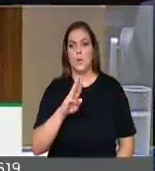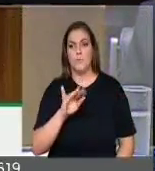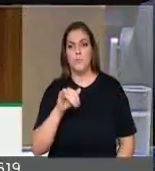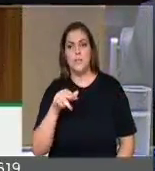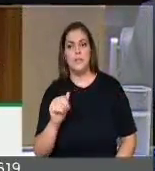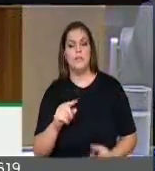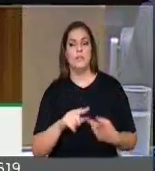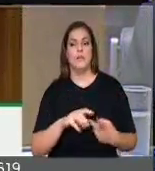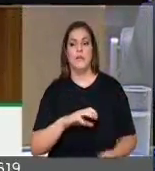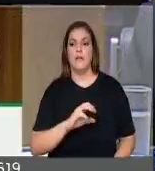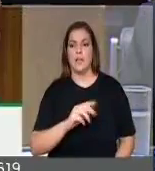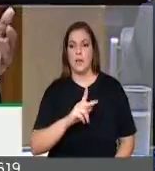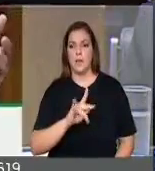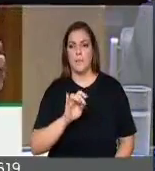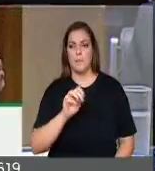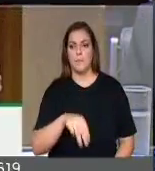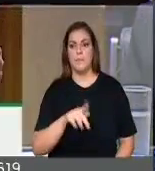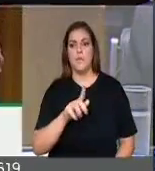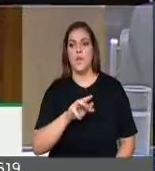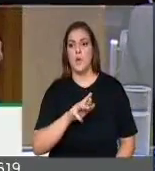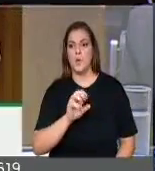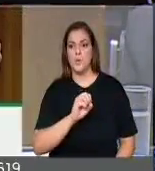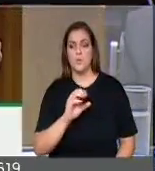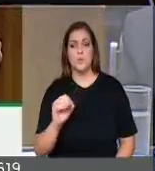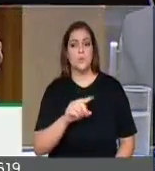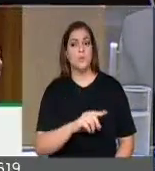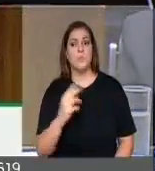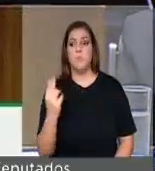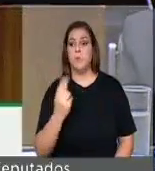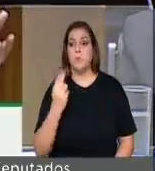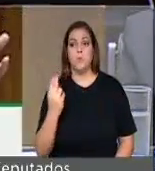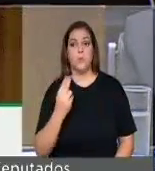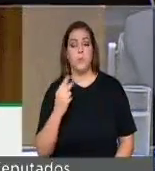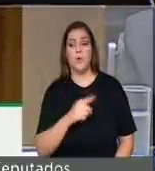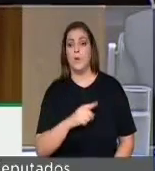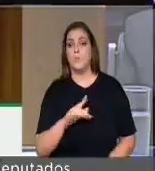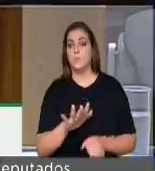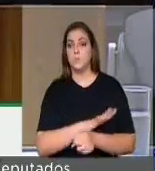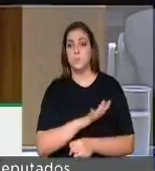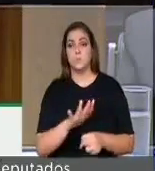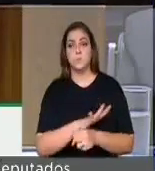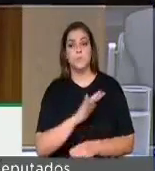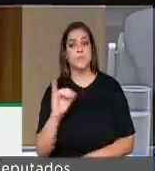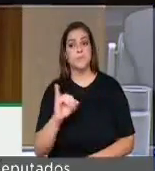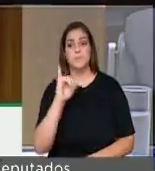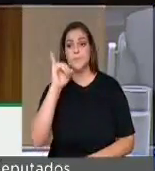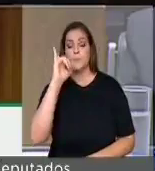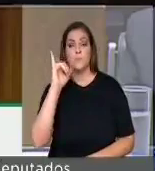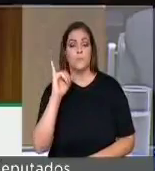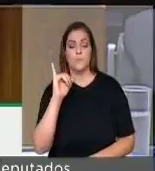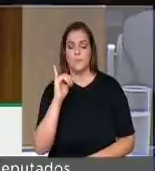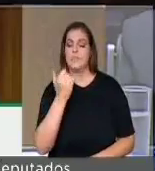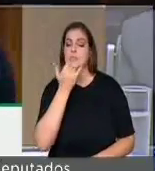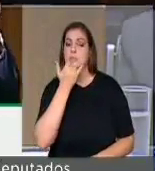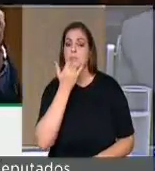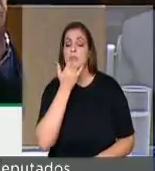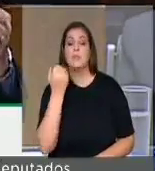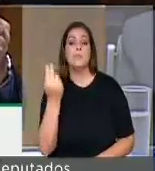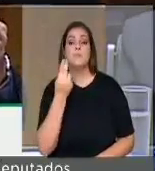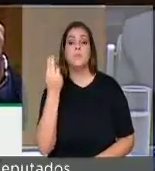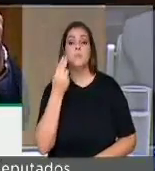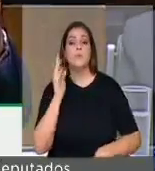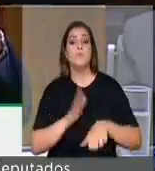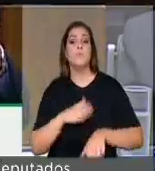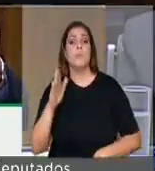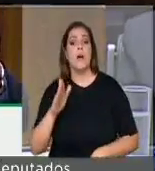da Bahia, as agências não comportam mais, as pessoas estão sem condições de ser atendidas. Parece que é um favor. num setor